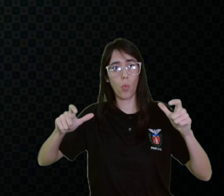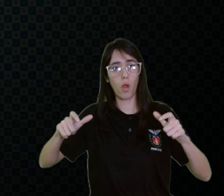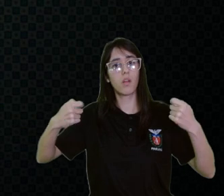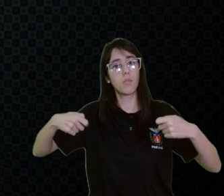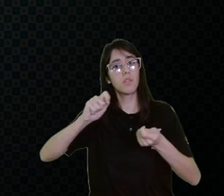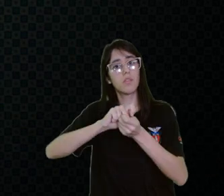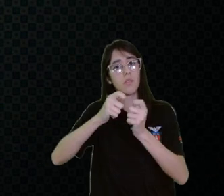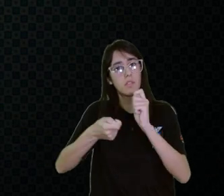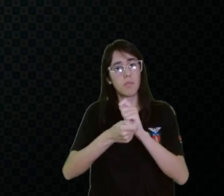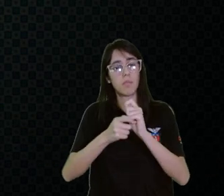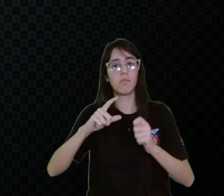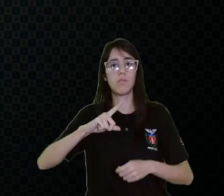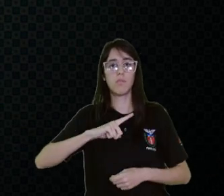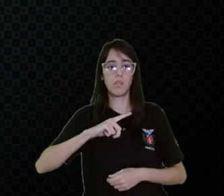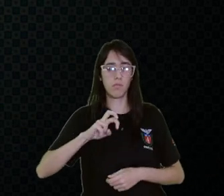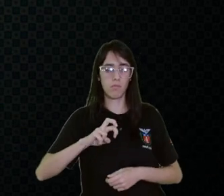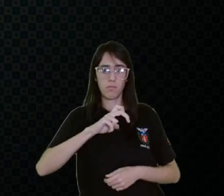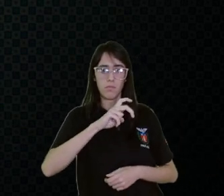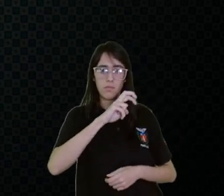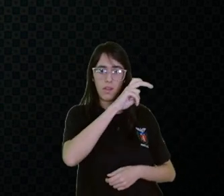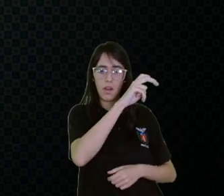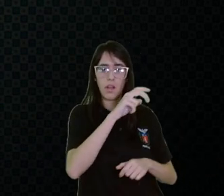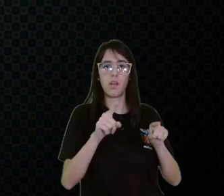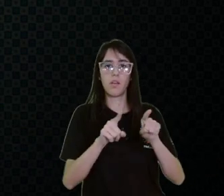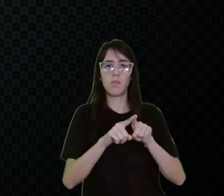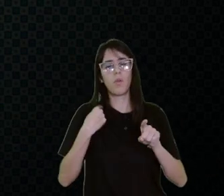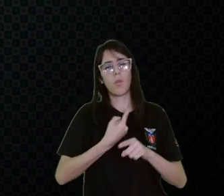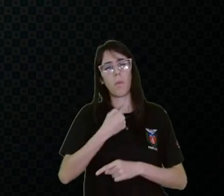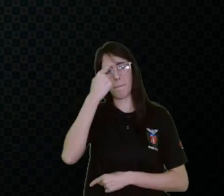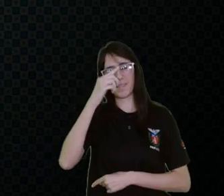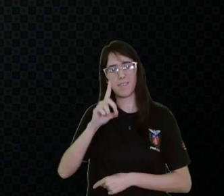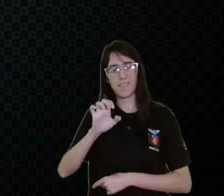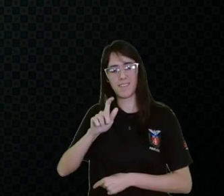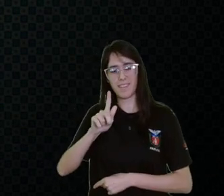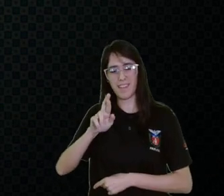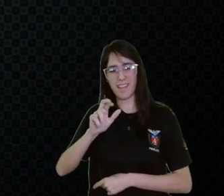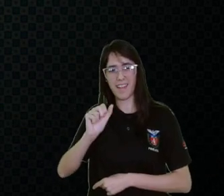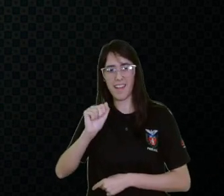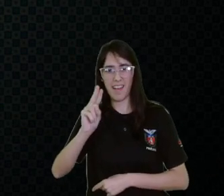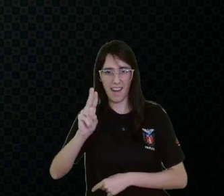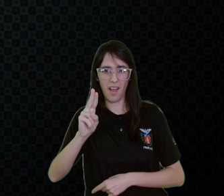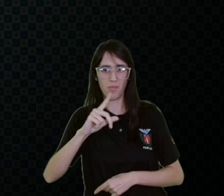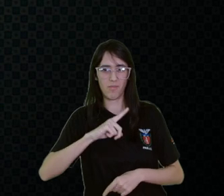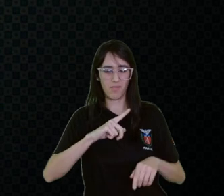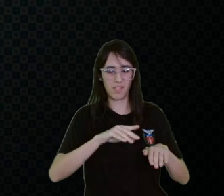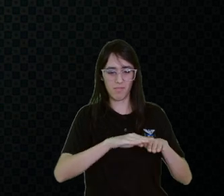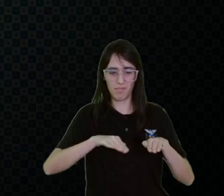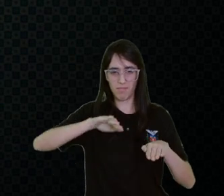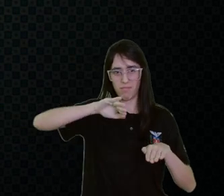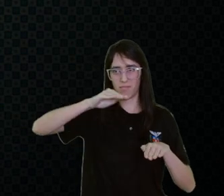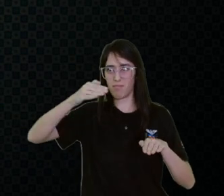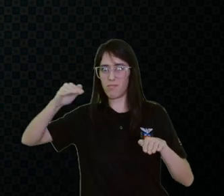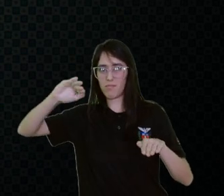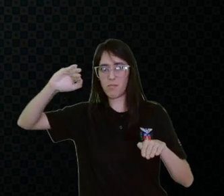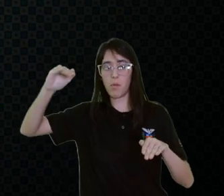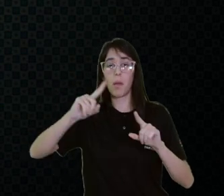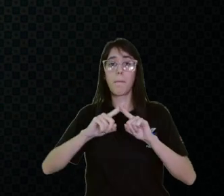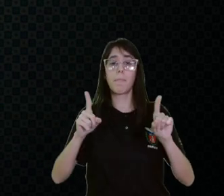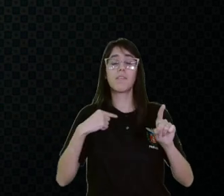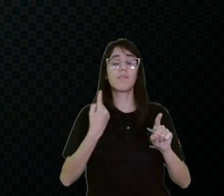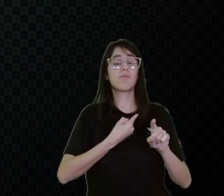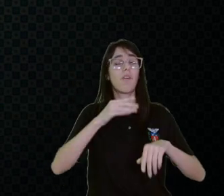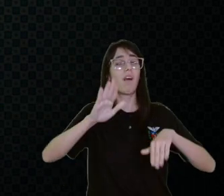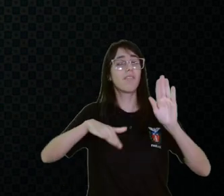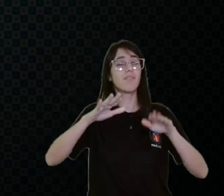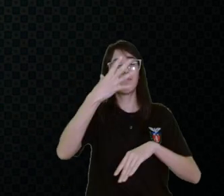degraus, desníveis, porque a gente pensa muito em degrau, a gente não pensa em pequenos desníveis que